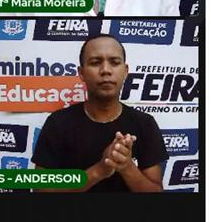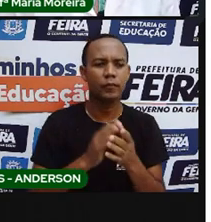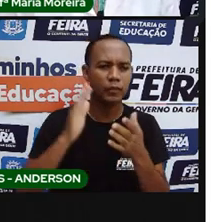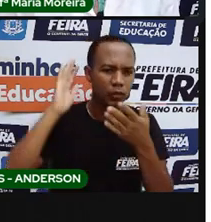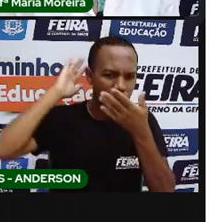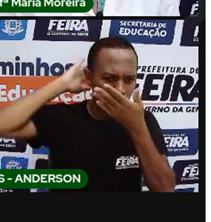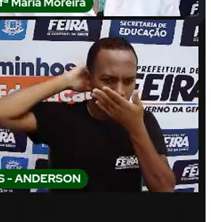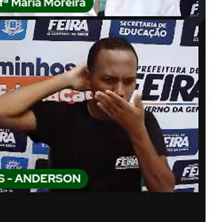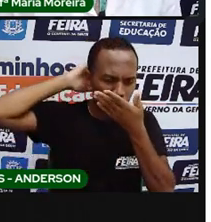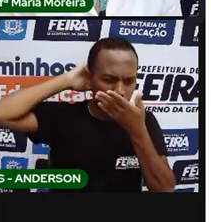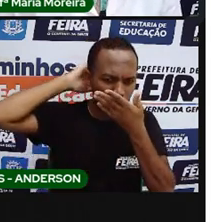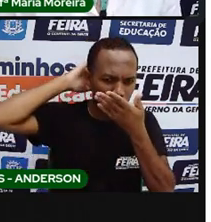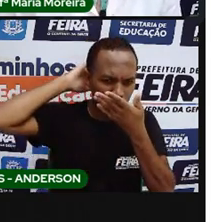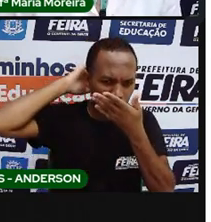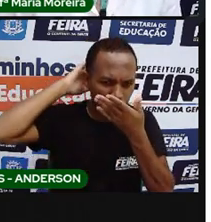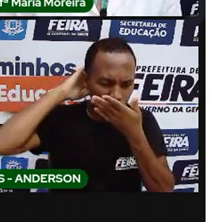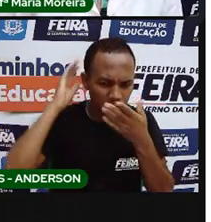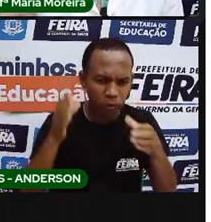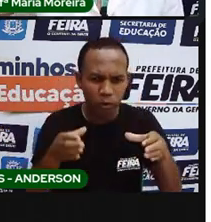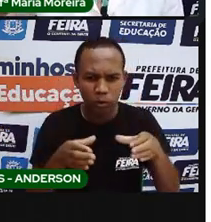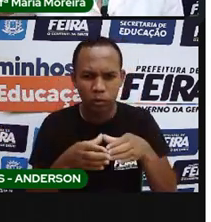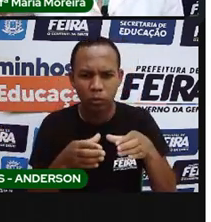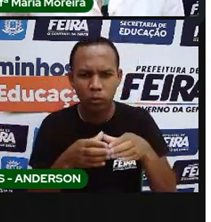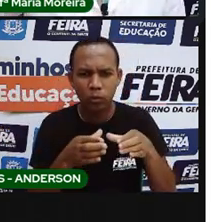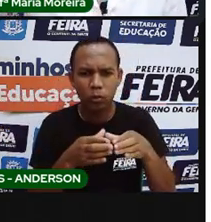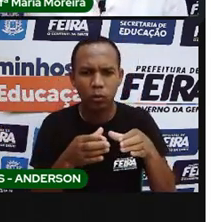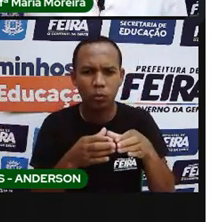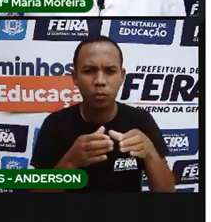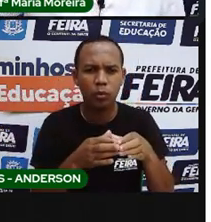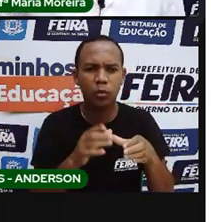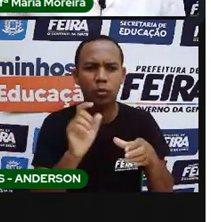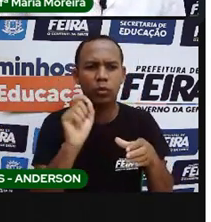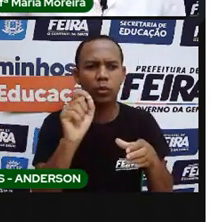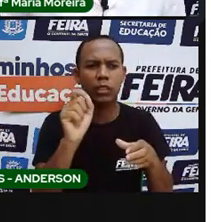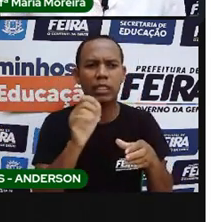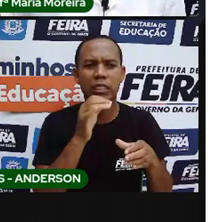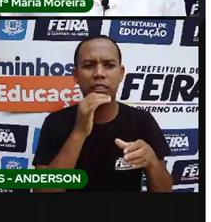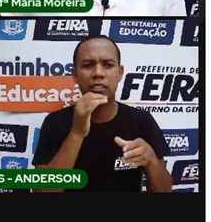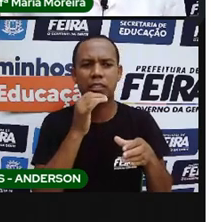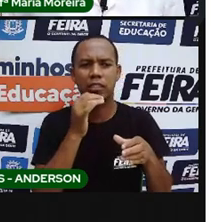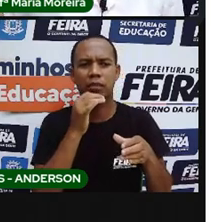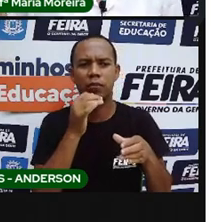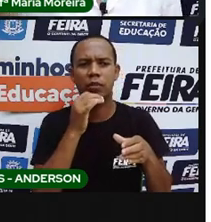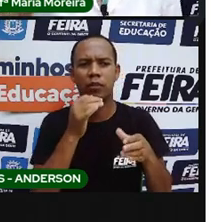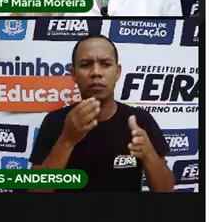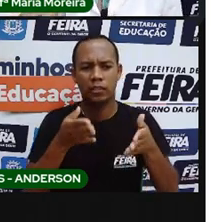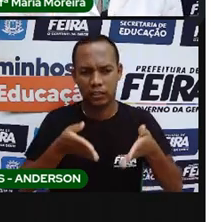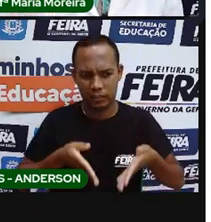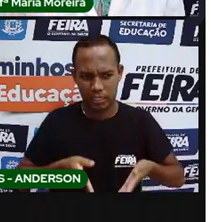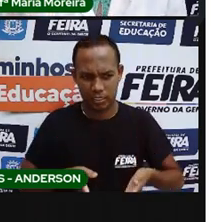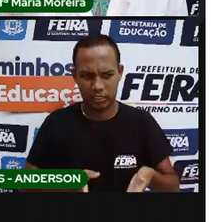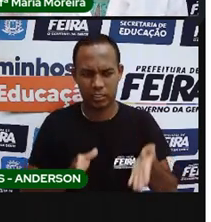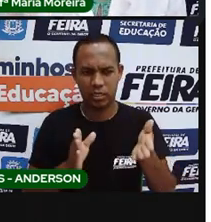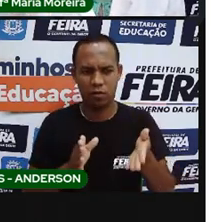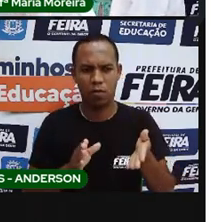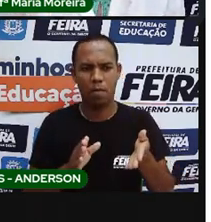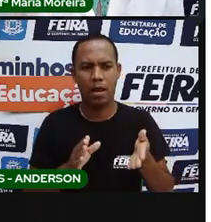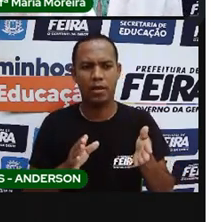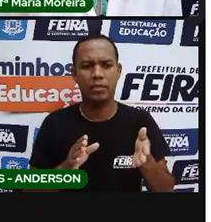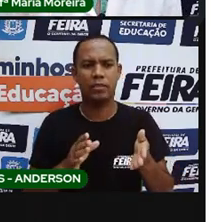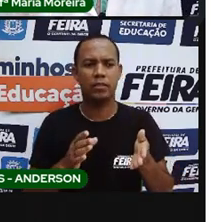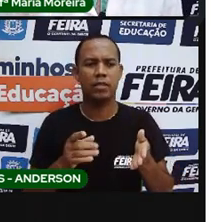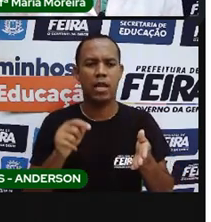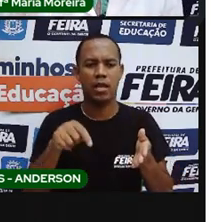mais. Por quê? Porque índio é de quem nasceu na índia. Indígena são os primeiros